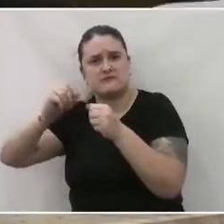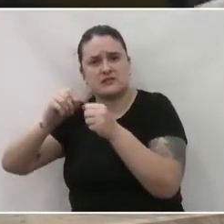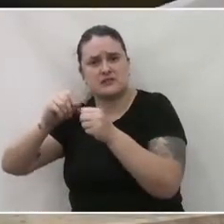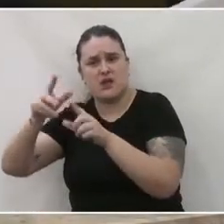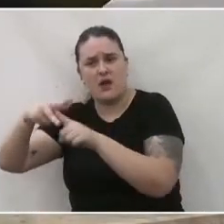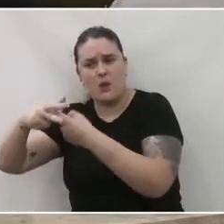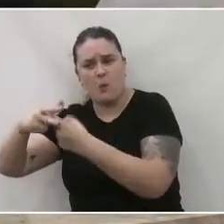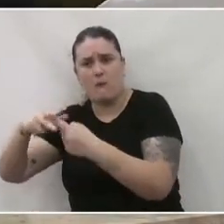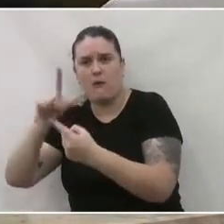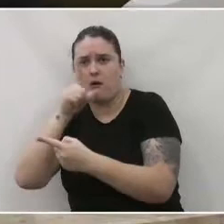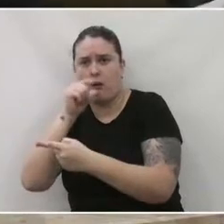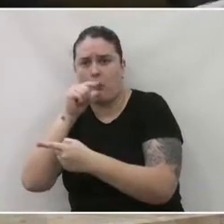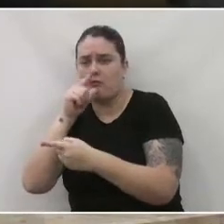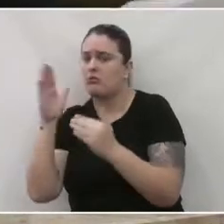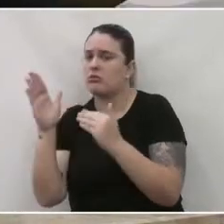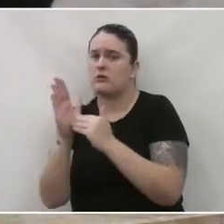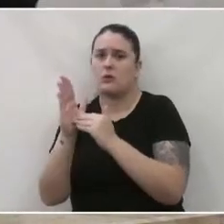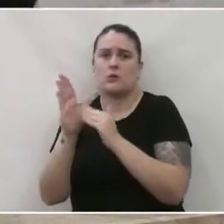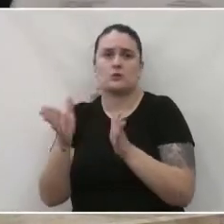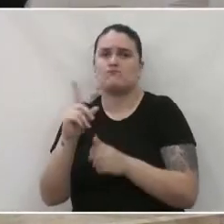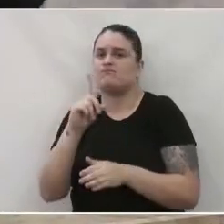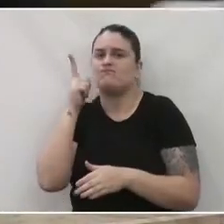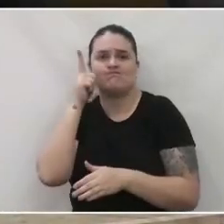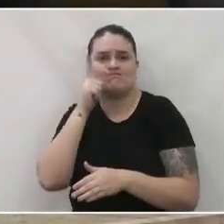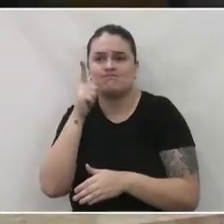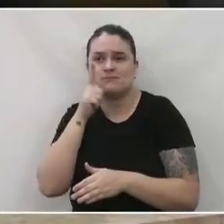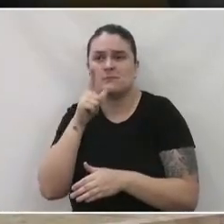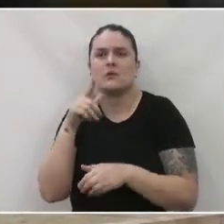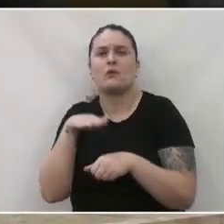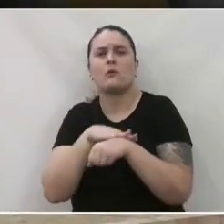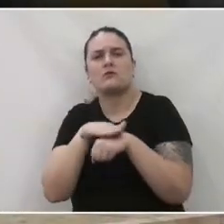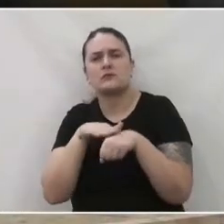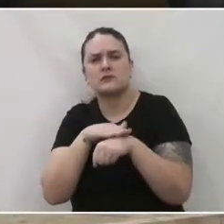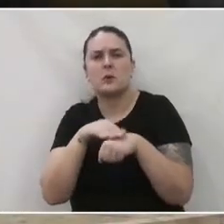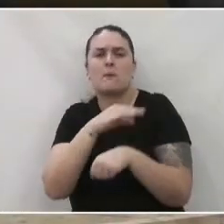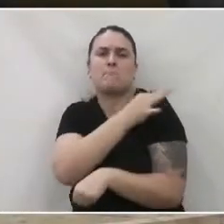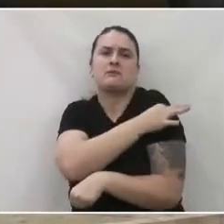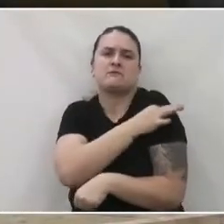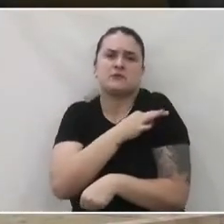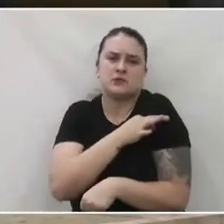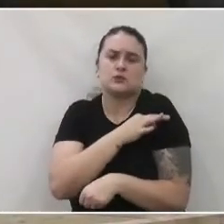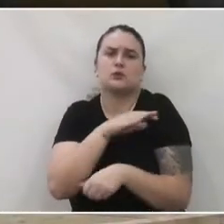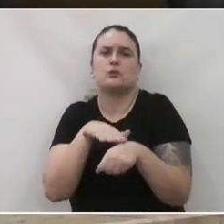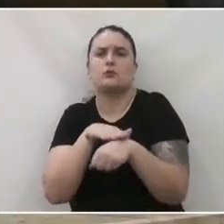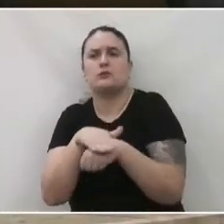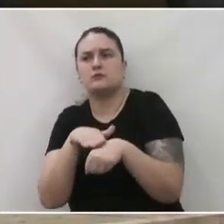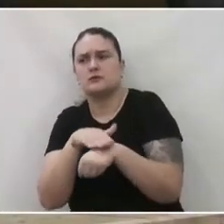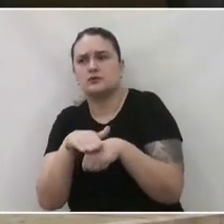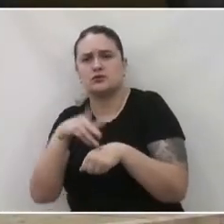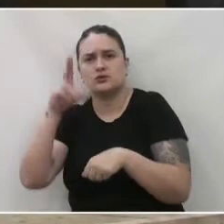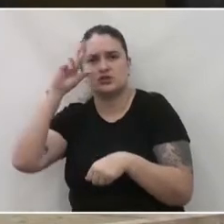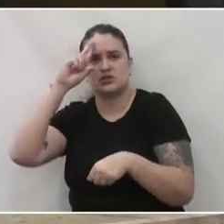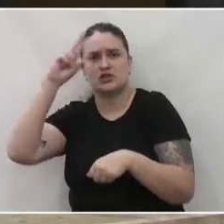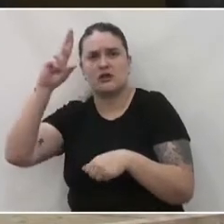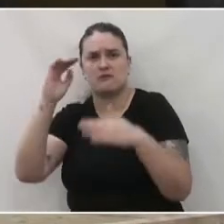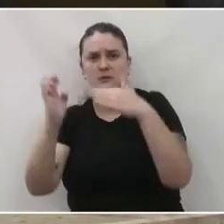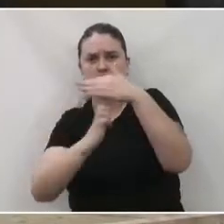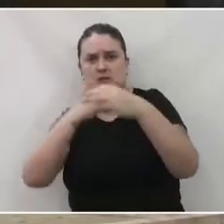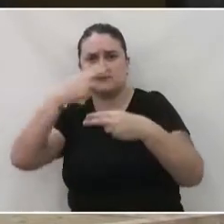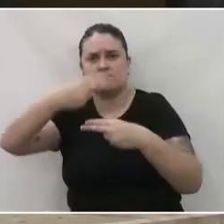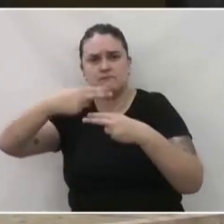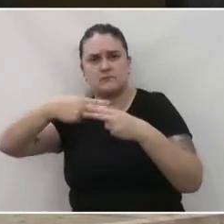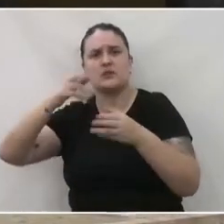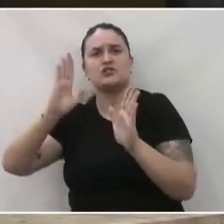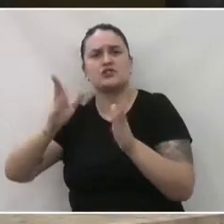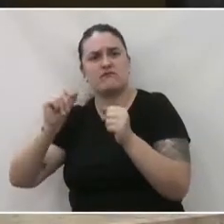E até hoje a gente não conseguiu. E aí a gente conversando com o prefeito, com o chefe da Sanepar, marcando